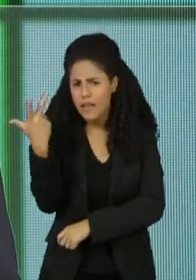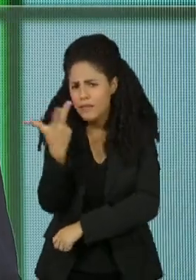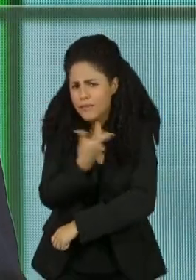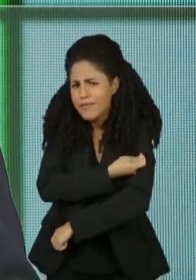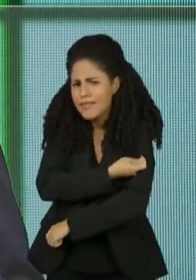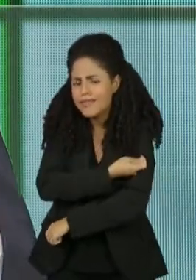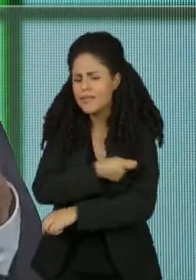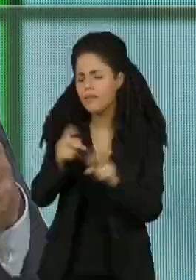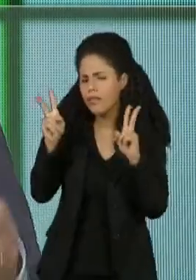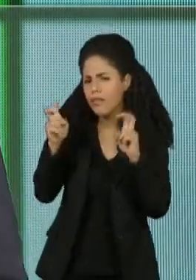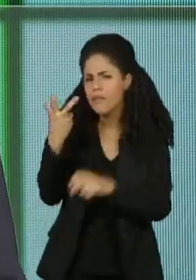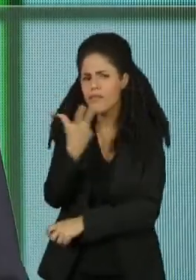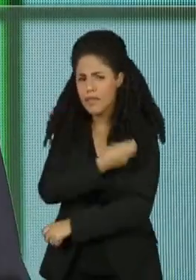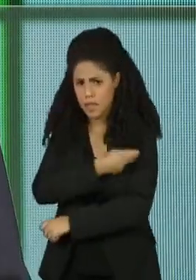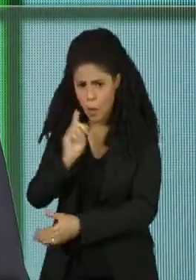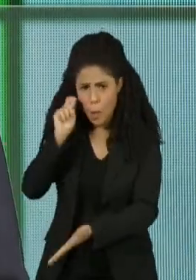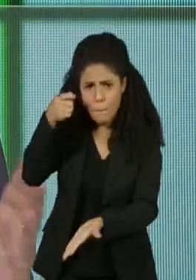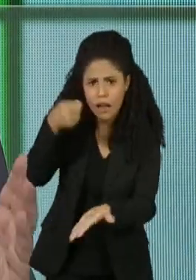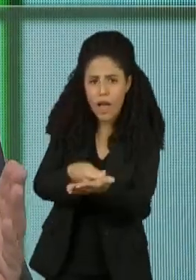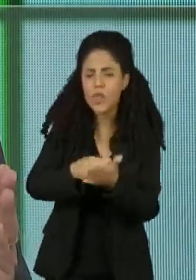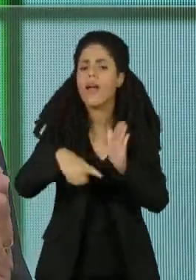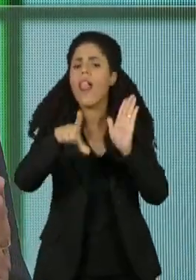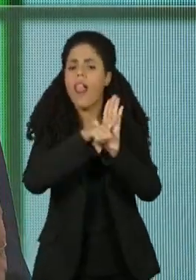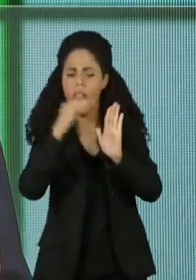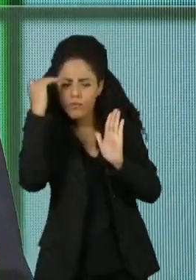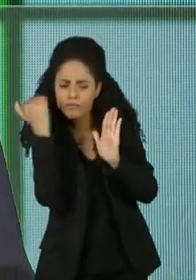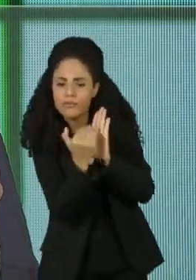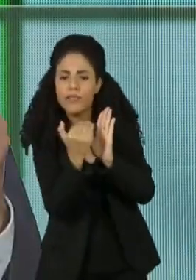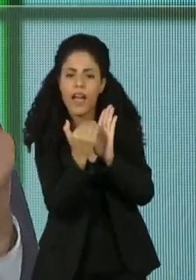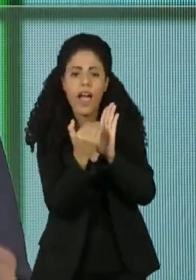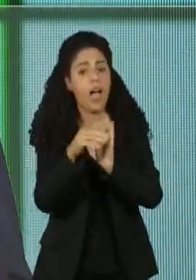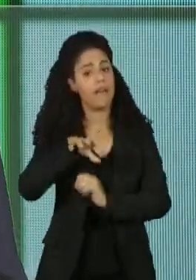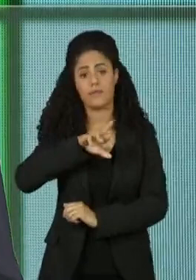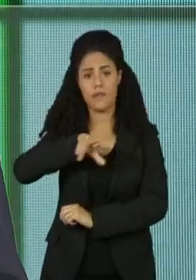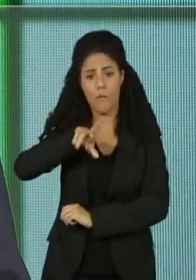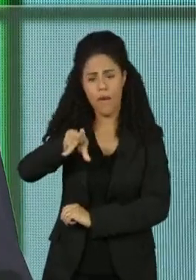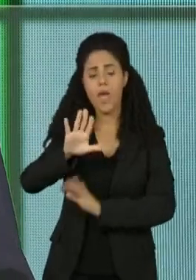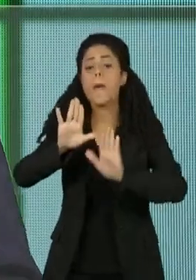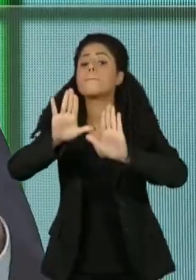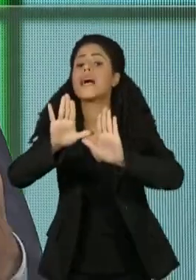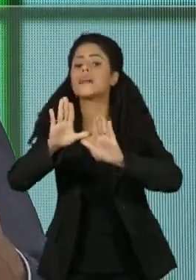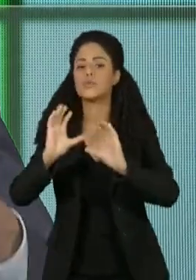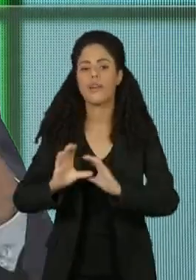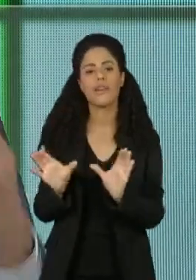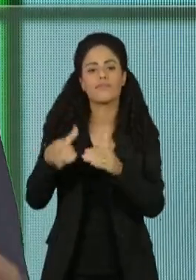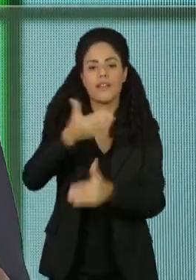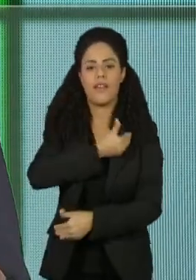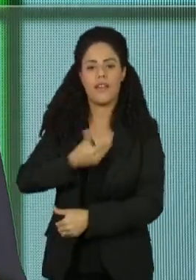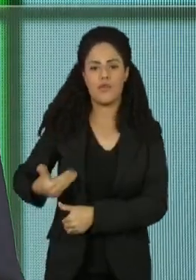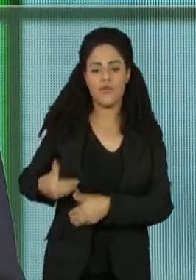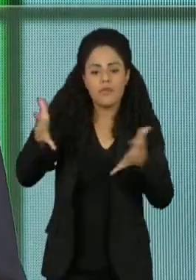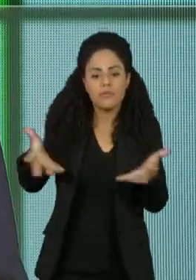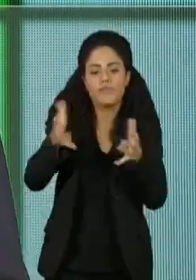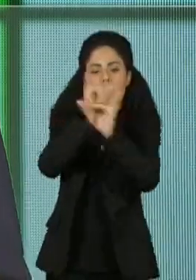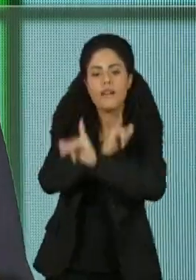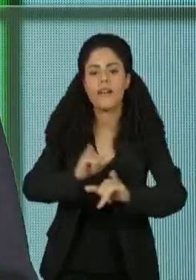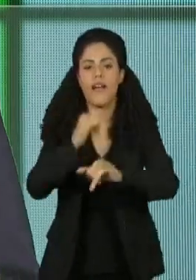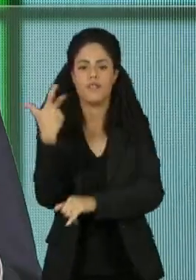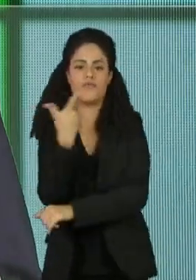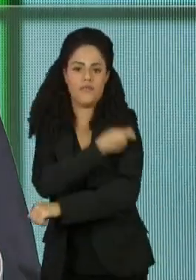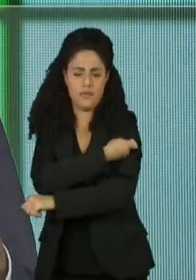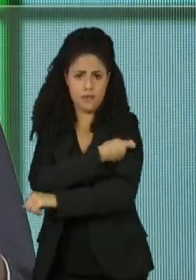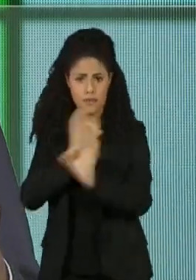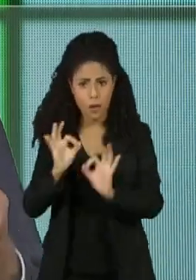Vacina, ela não é obrigatória por lei, nunca foi. Mas todo o governo faz campanha de vacinação.